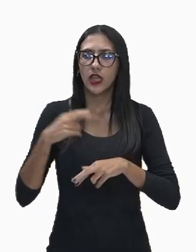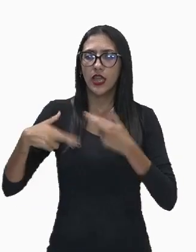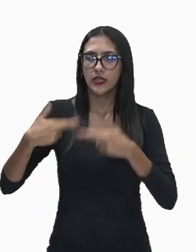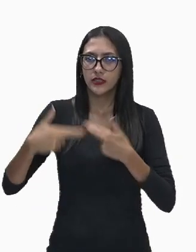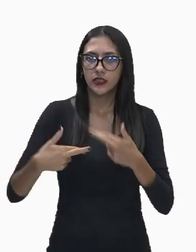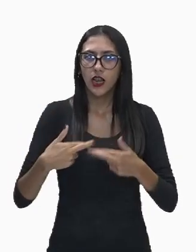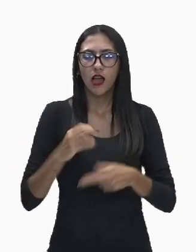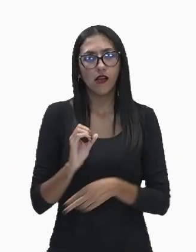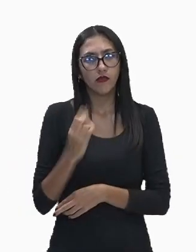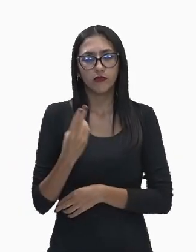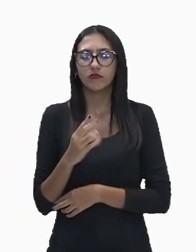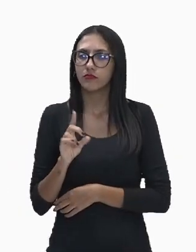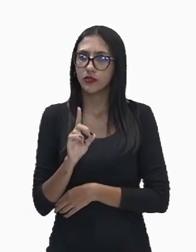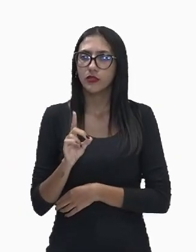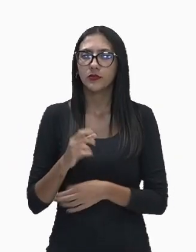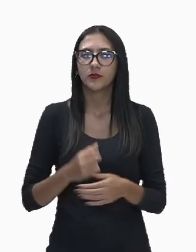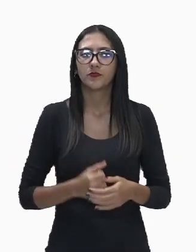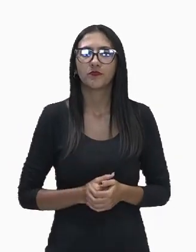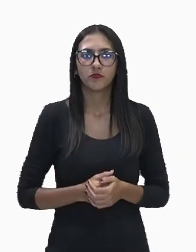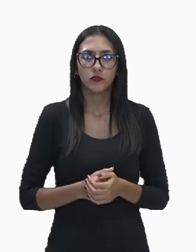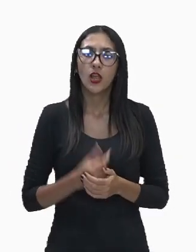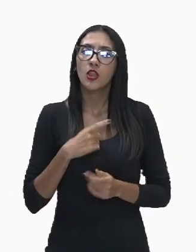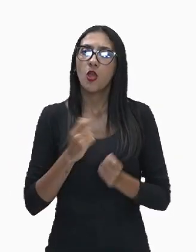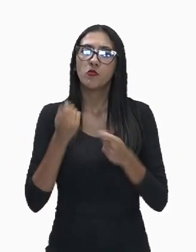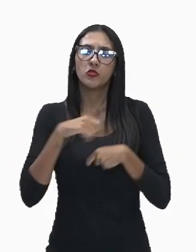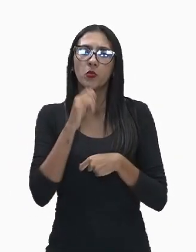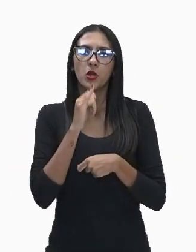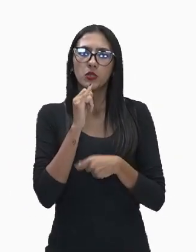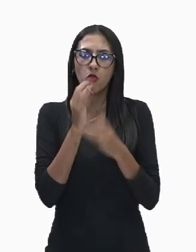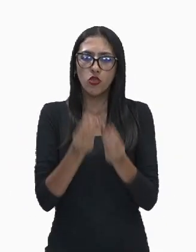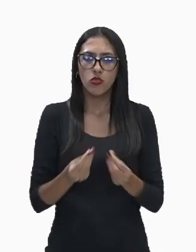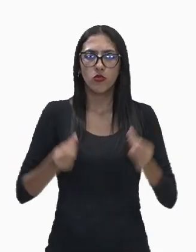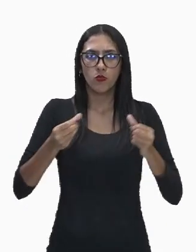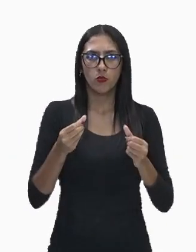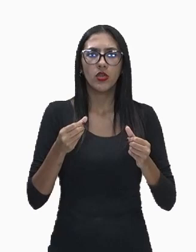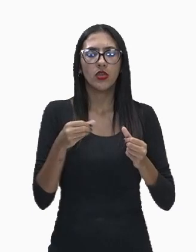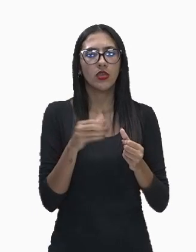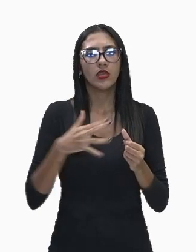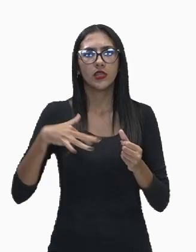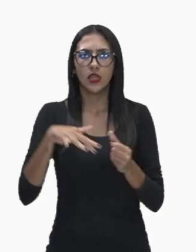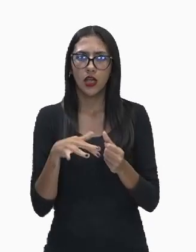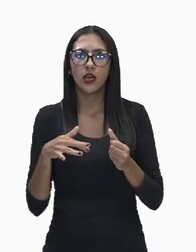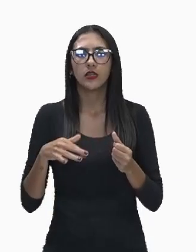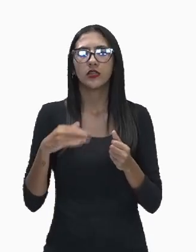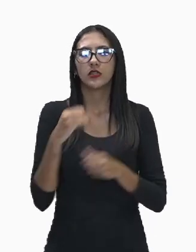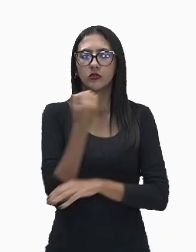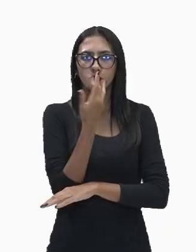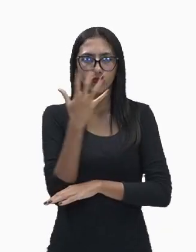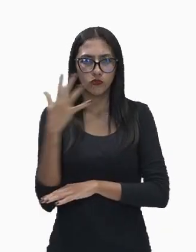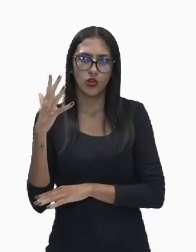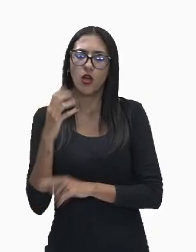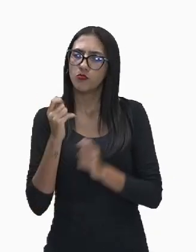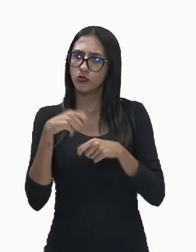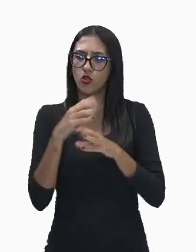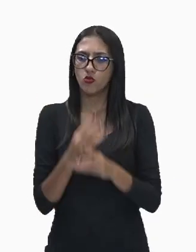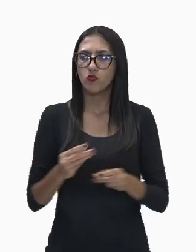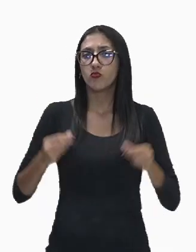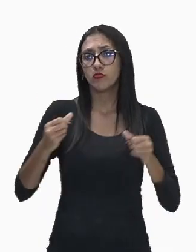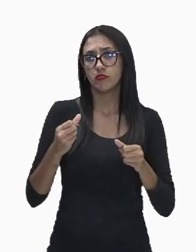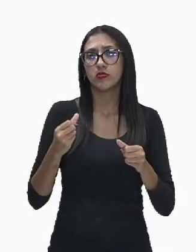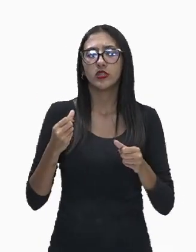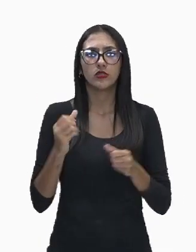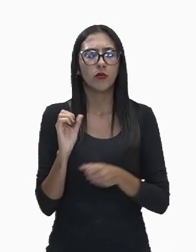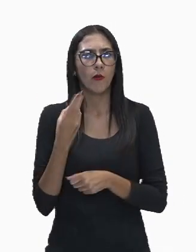não recicláveis, biodegradáveis ou não, ou seja, eles podem se desintegrar ali no ambiente ou